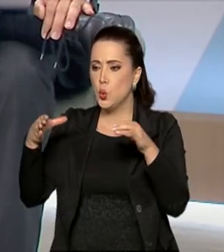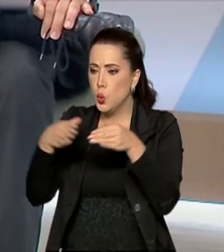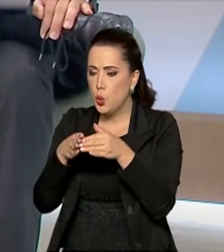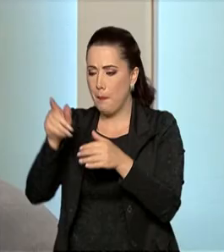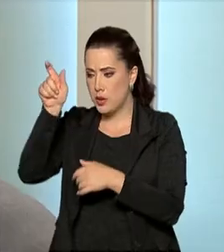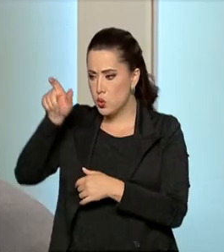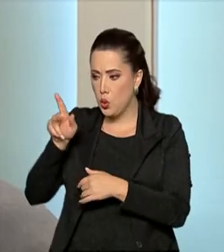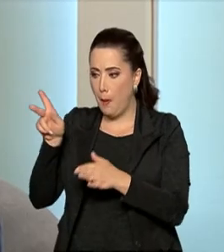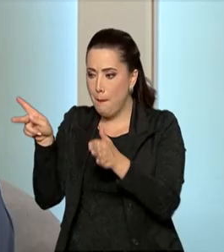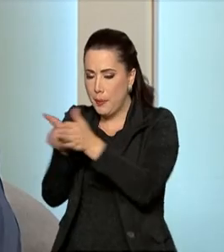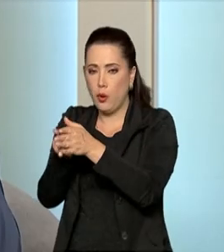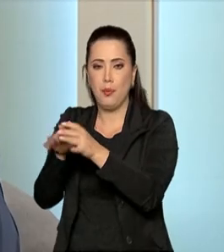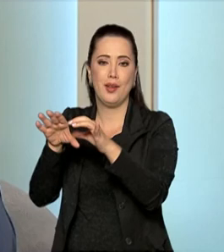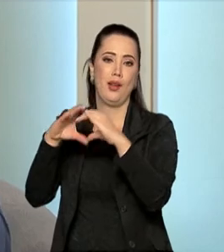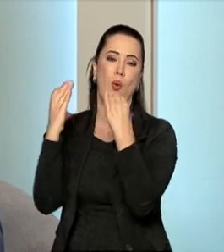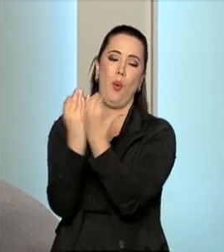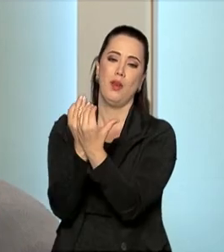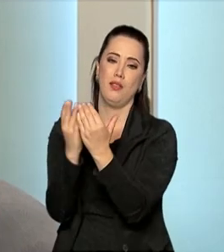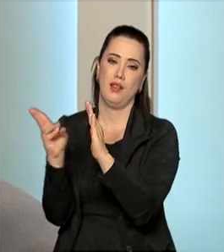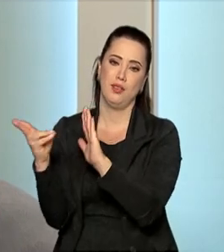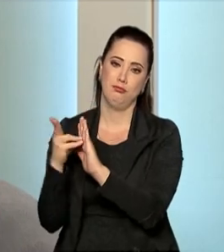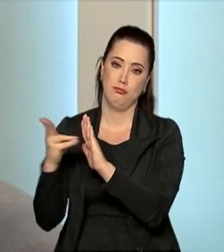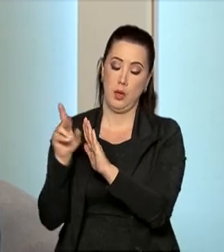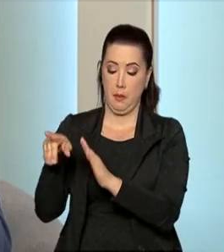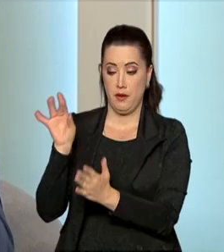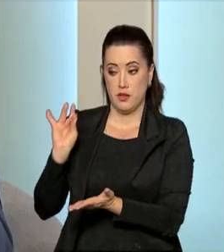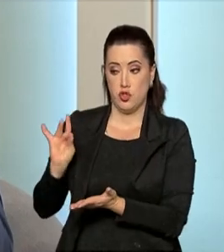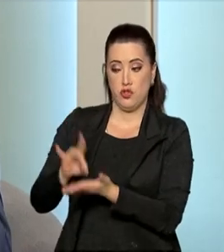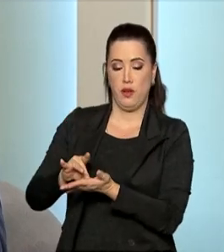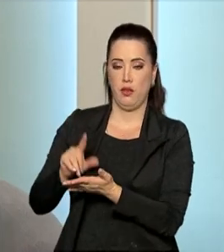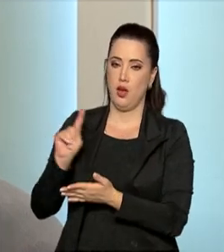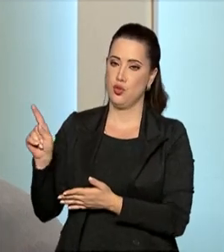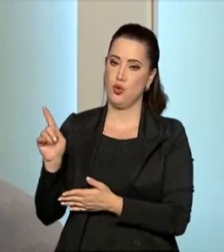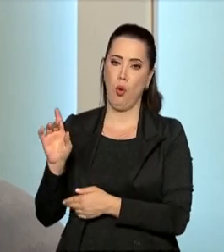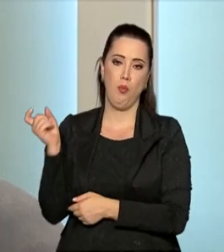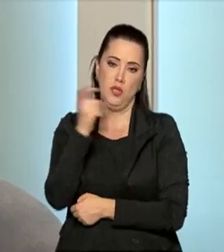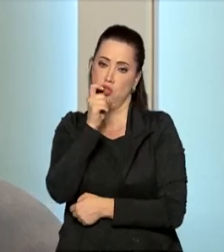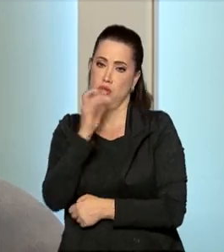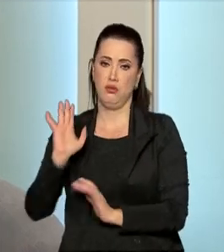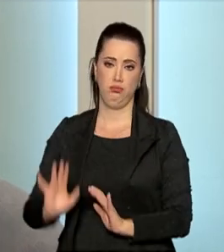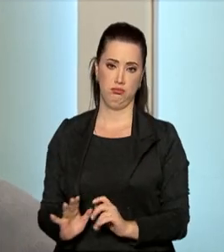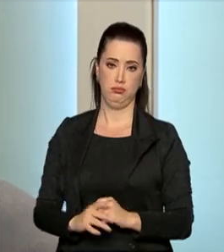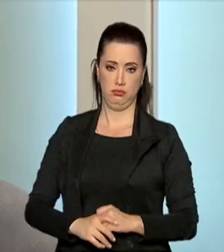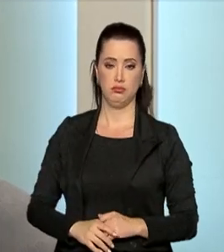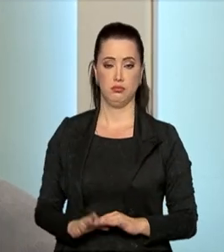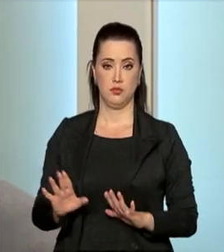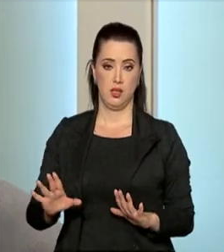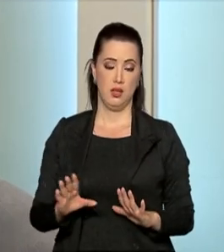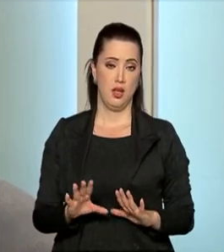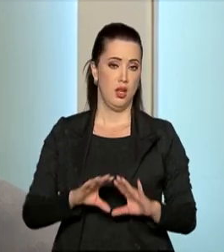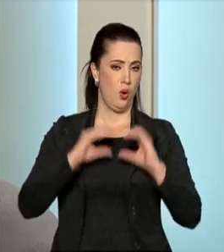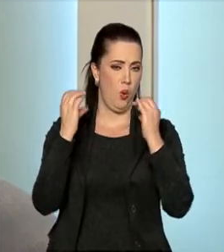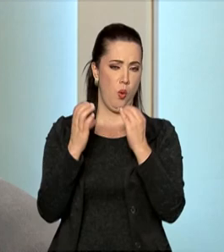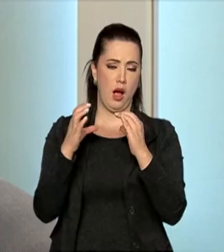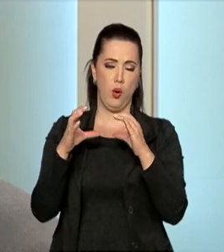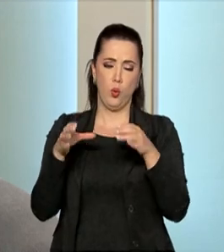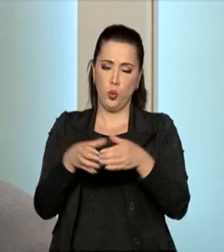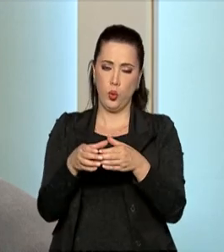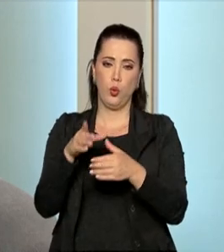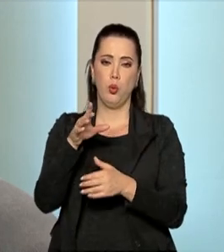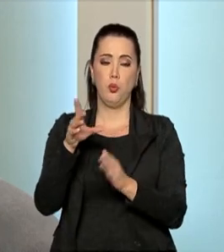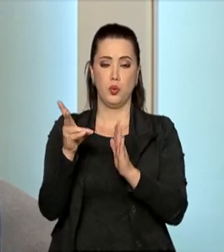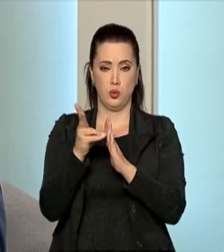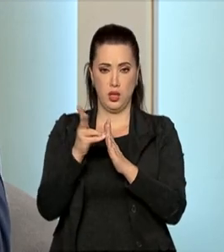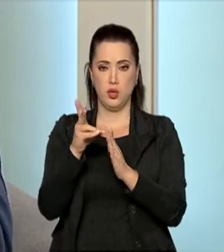para verificar se aquilo é verídico ou não. De modo que a FUNAI não retirou a